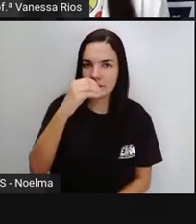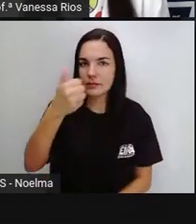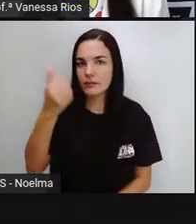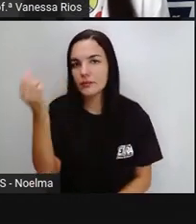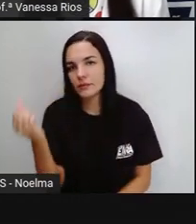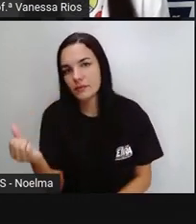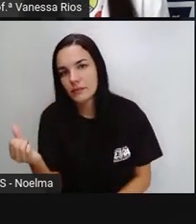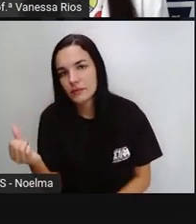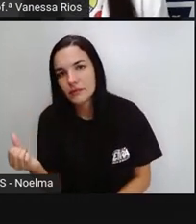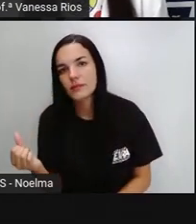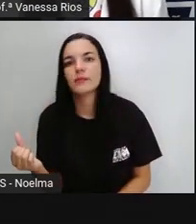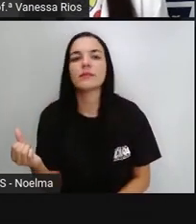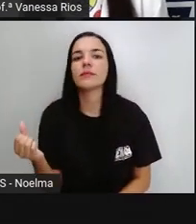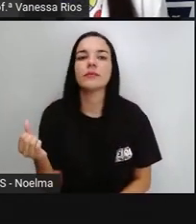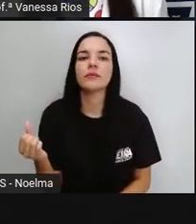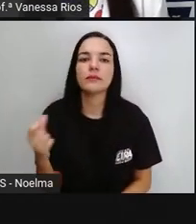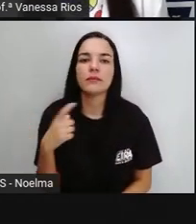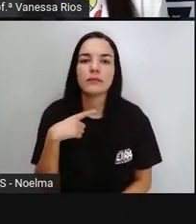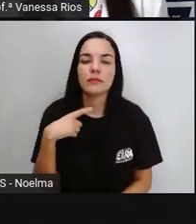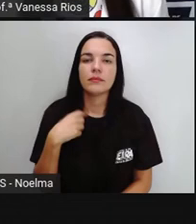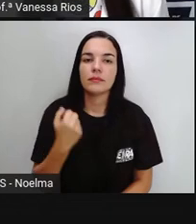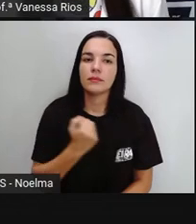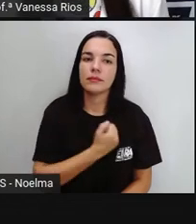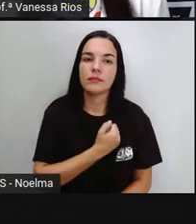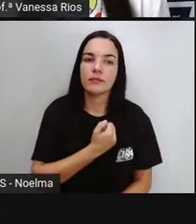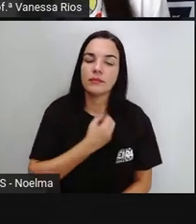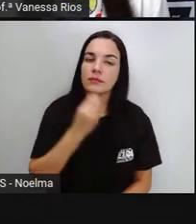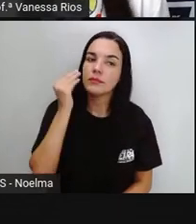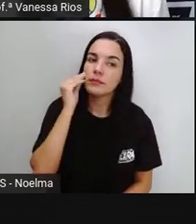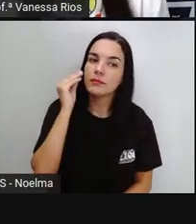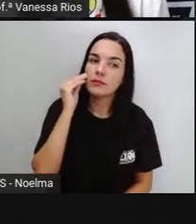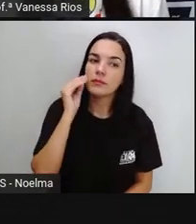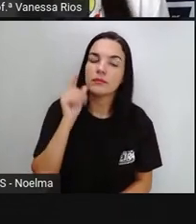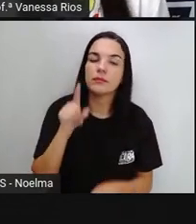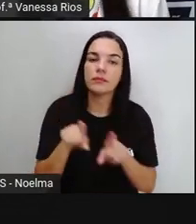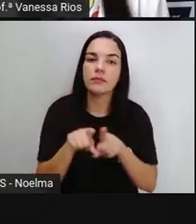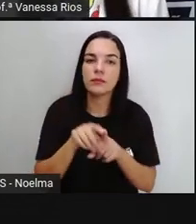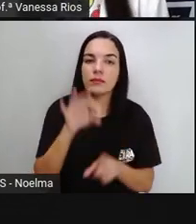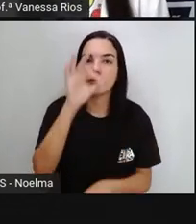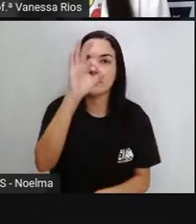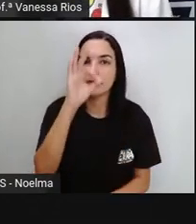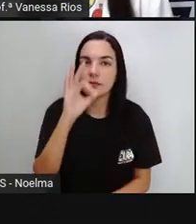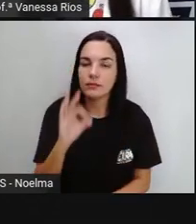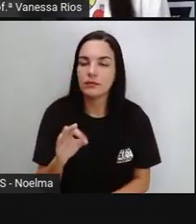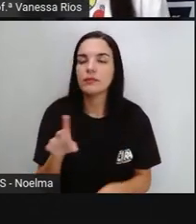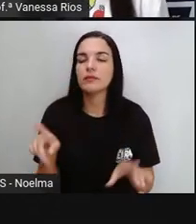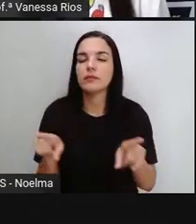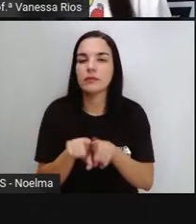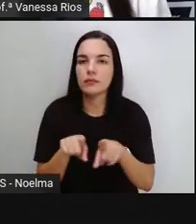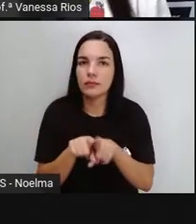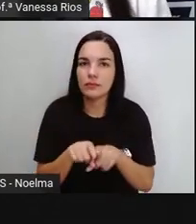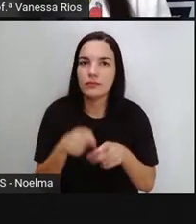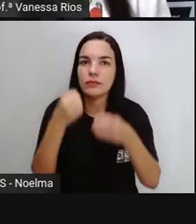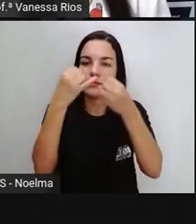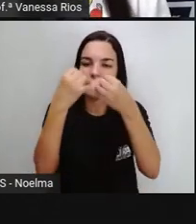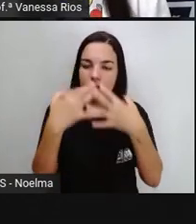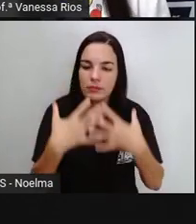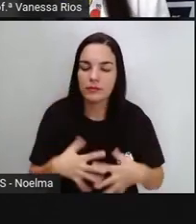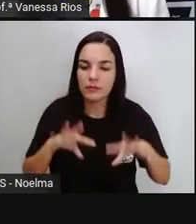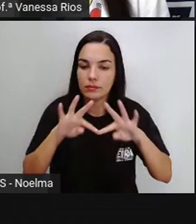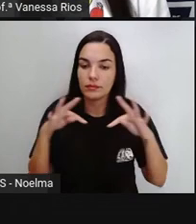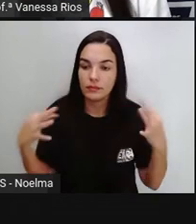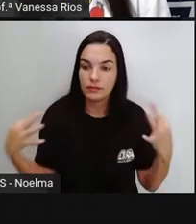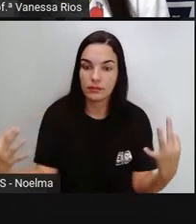observa aqui os números, né, sendo apresentados em porcentagem. Então, correspondendo a uma parte de um